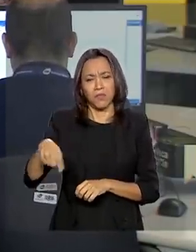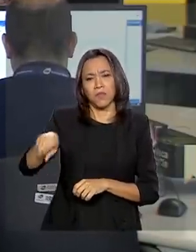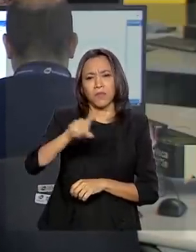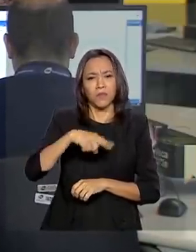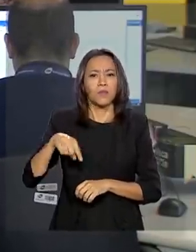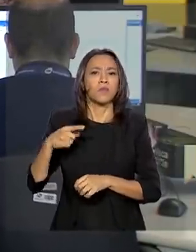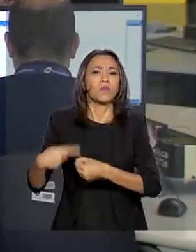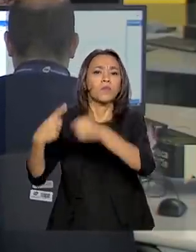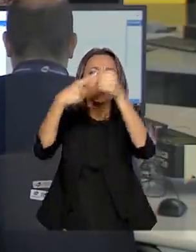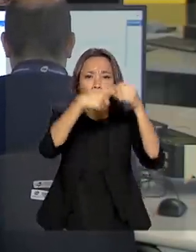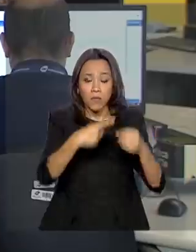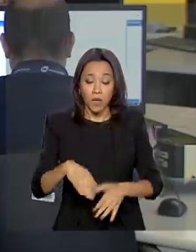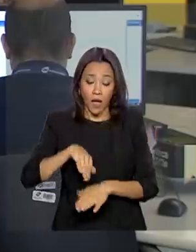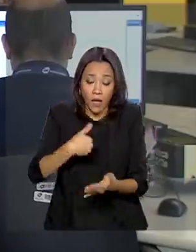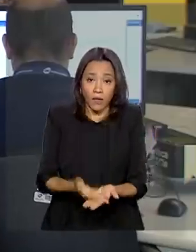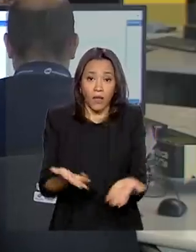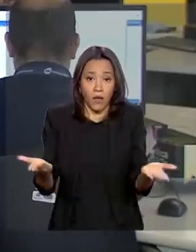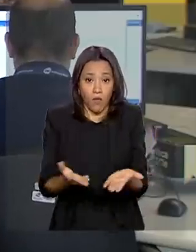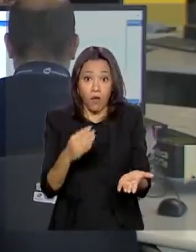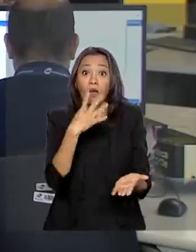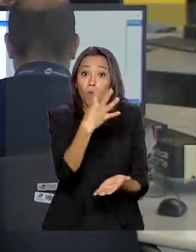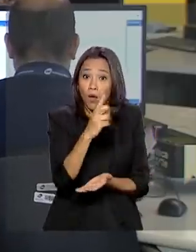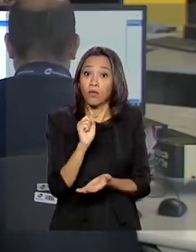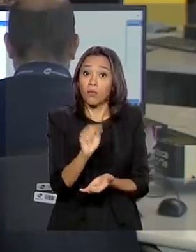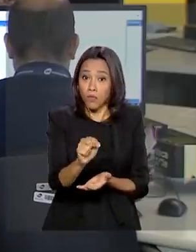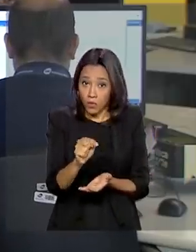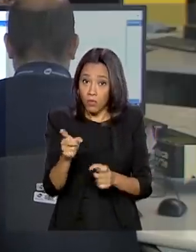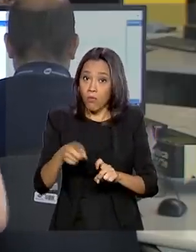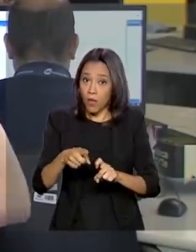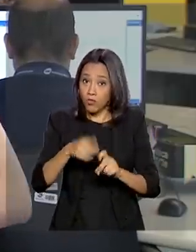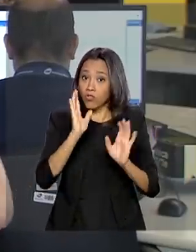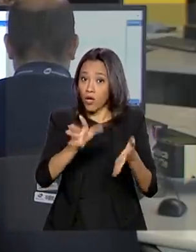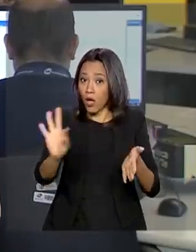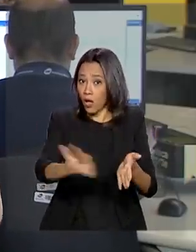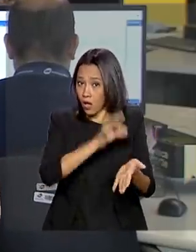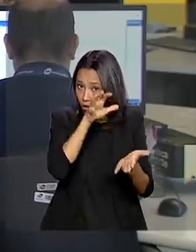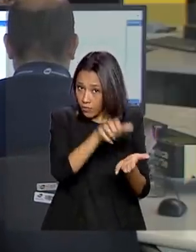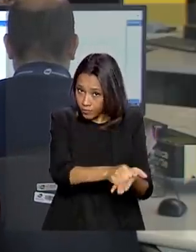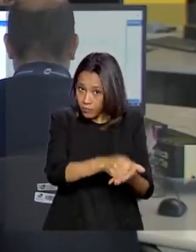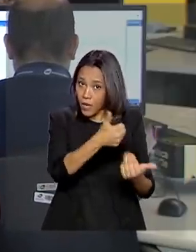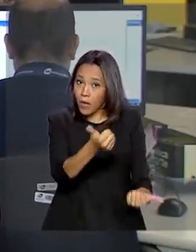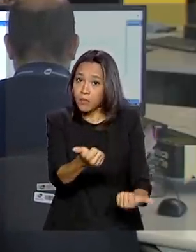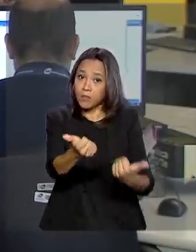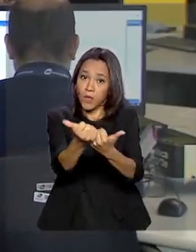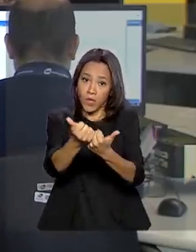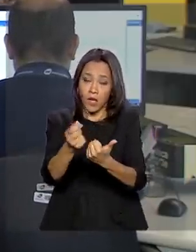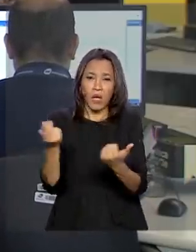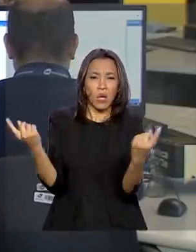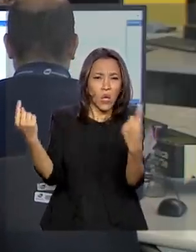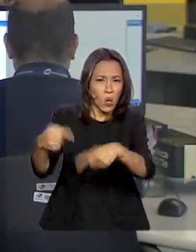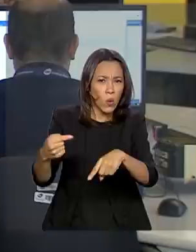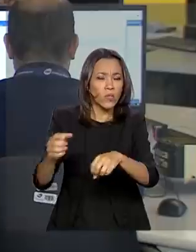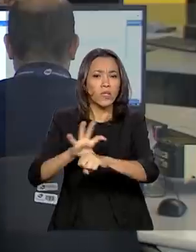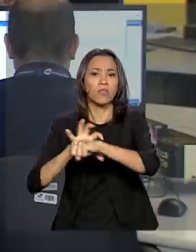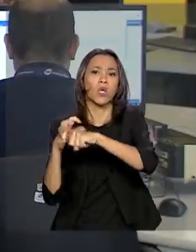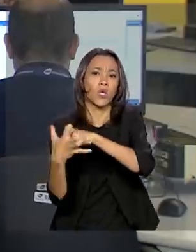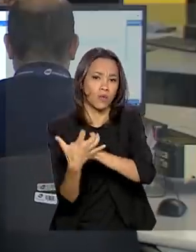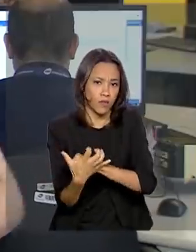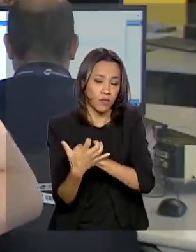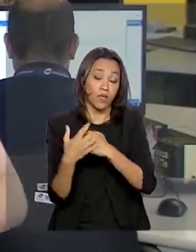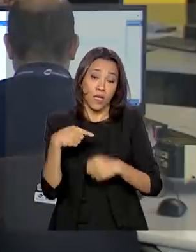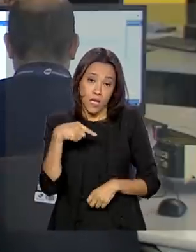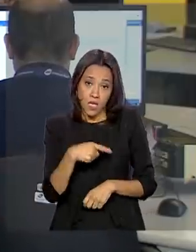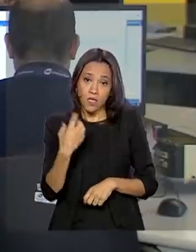momento, mais de 4 mil médicos já estão inscritos para reforçar o atendimento à população contra a pandemia do coronavírus. O número